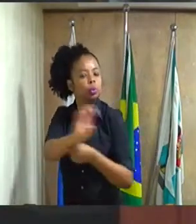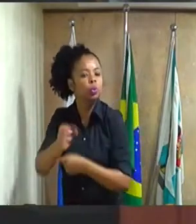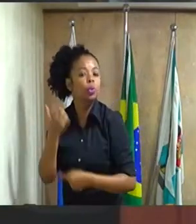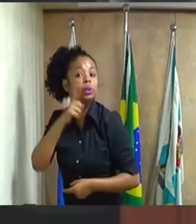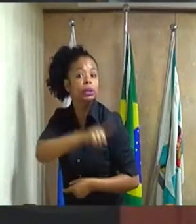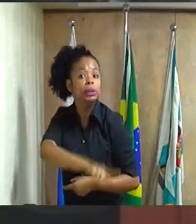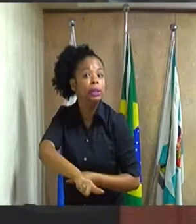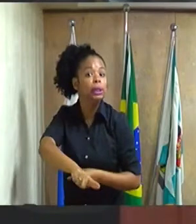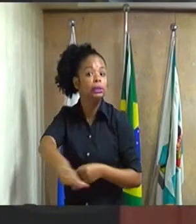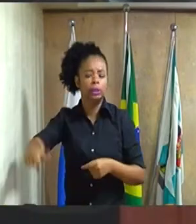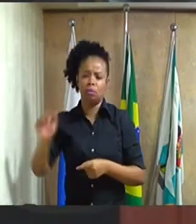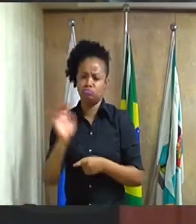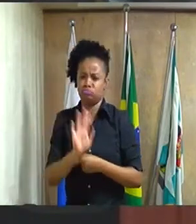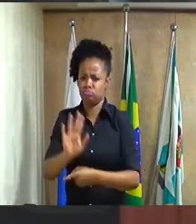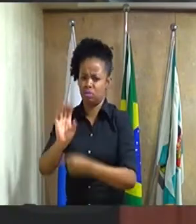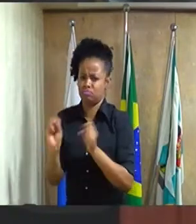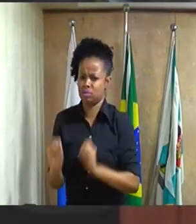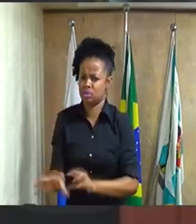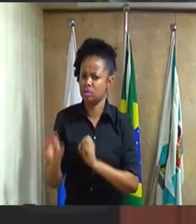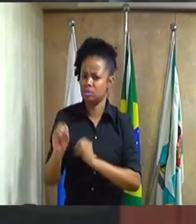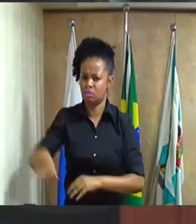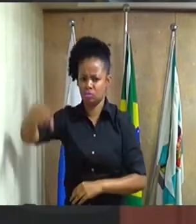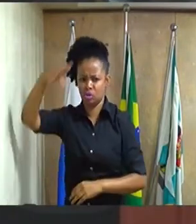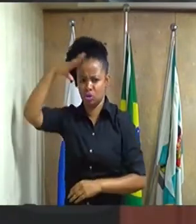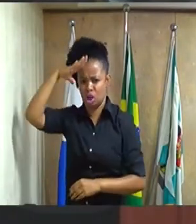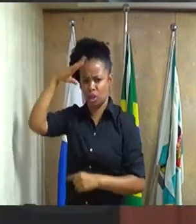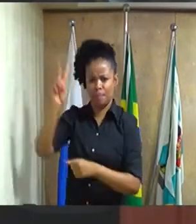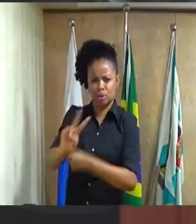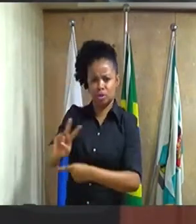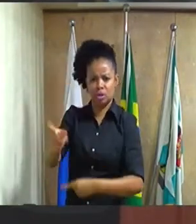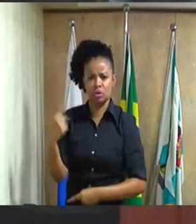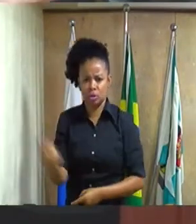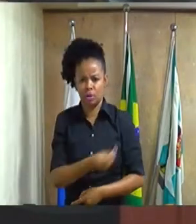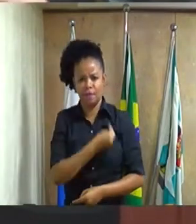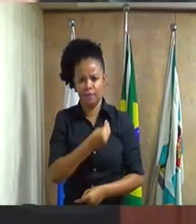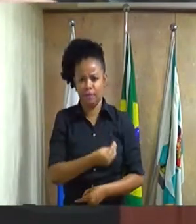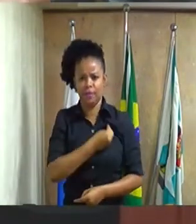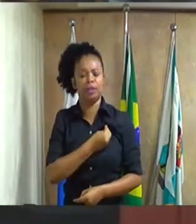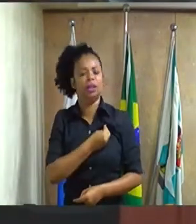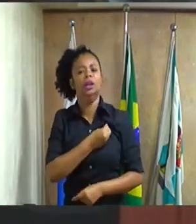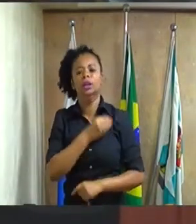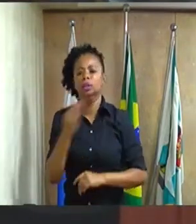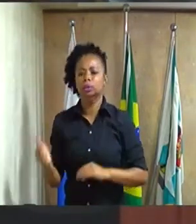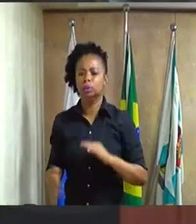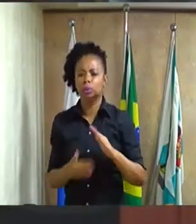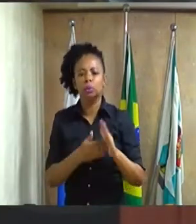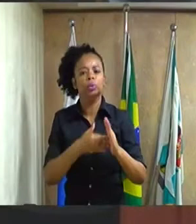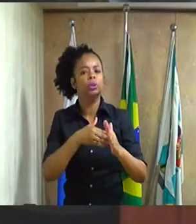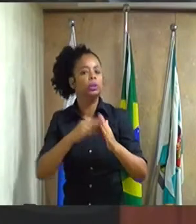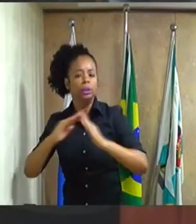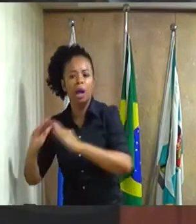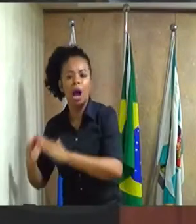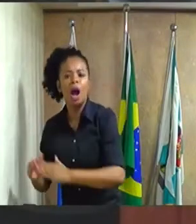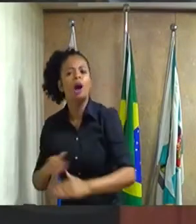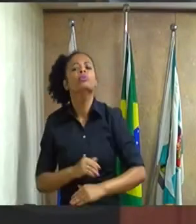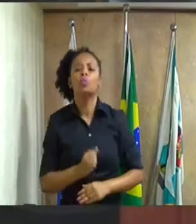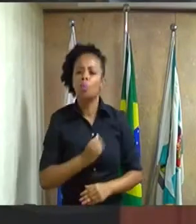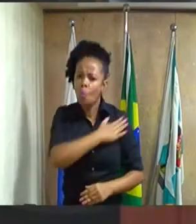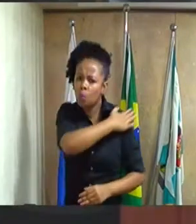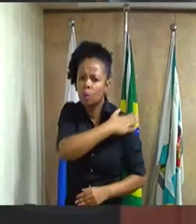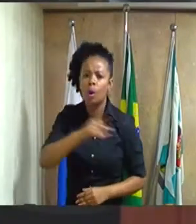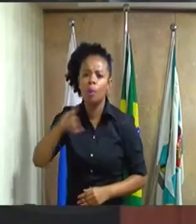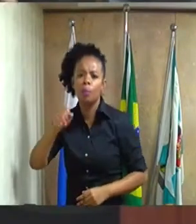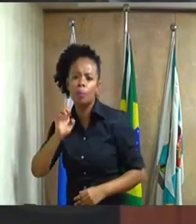aqueles soldados, né, aqueles soldados que defendem a nossa vida e o nosso patrimônio. Quando eu falo soldado, o coronel também é um